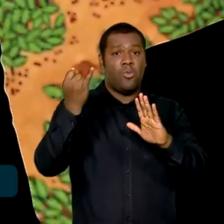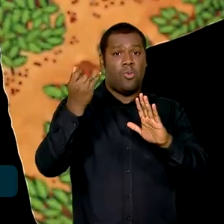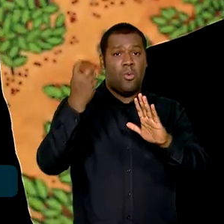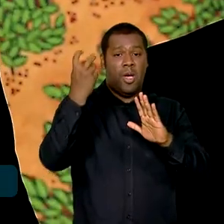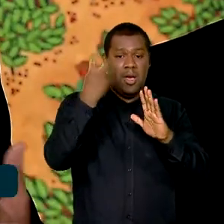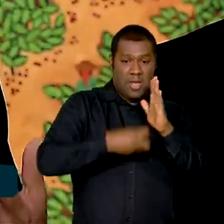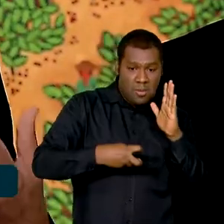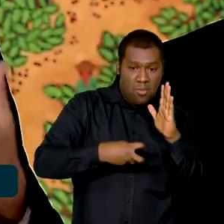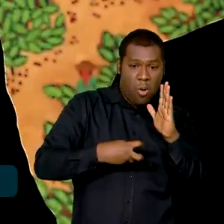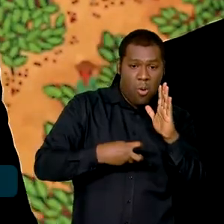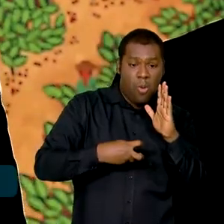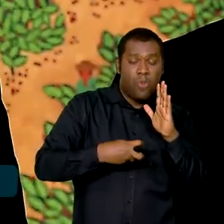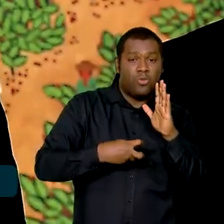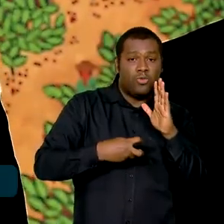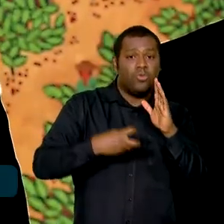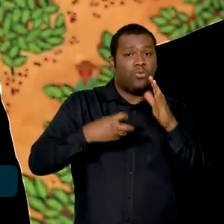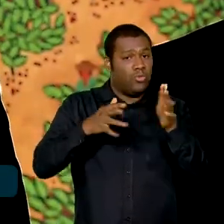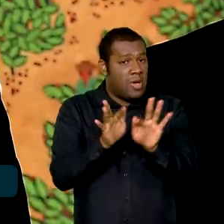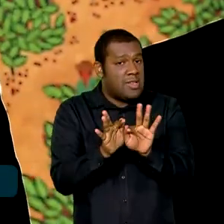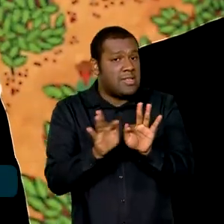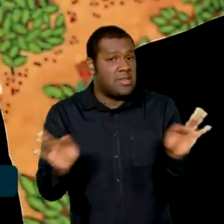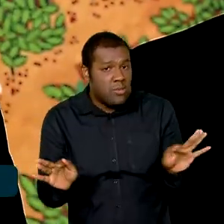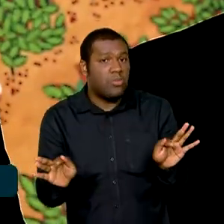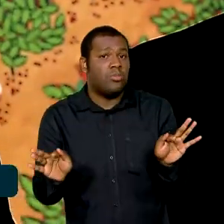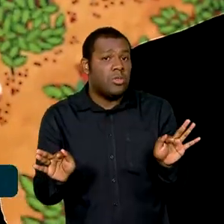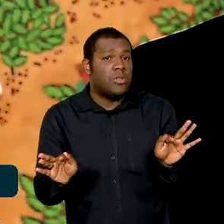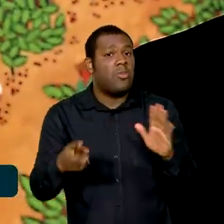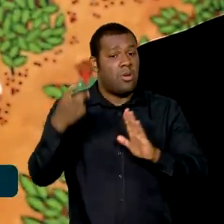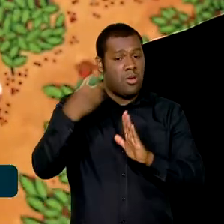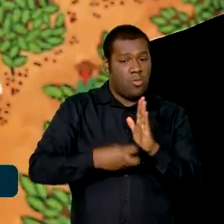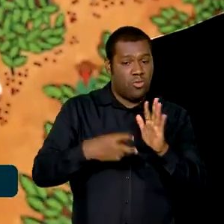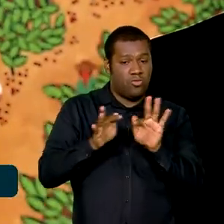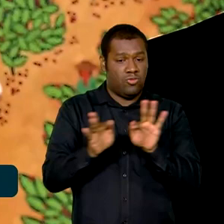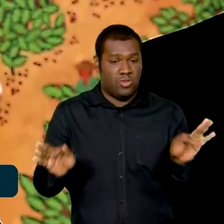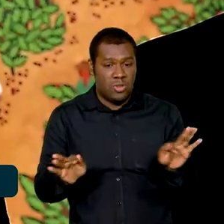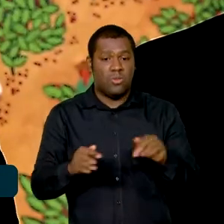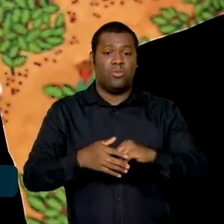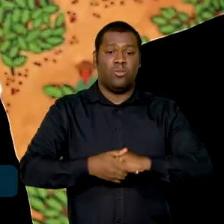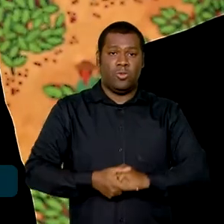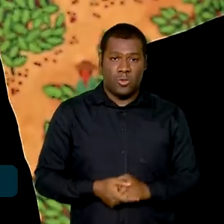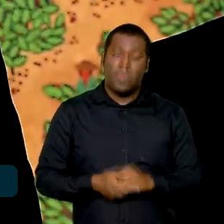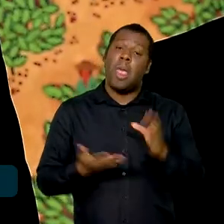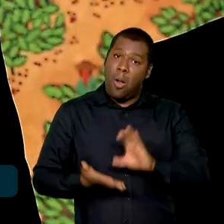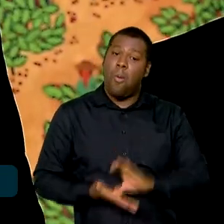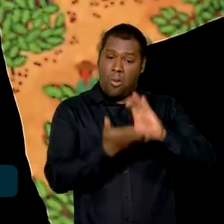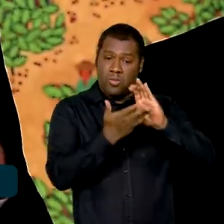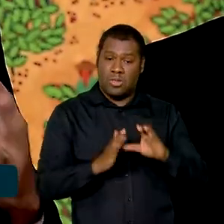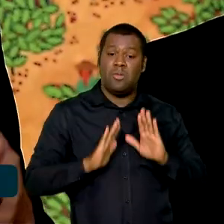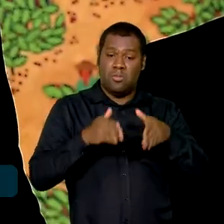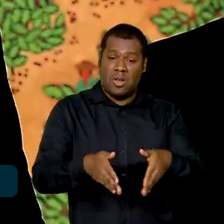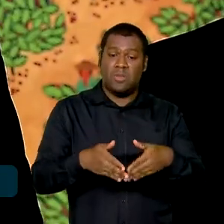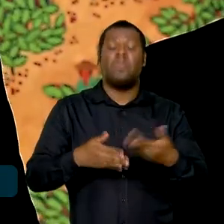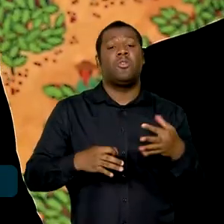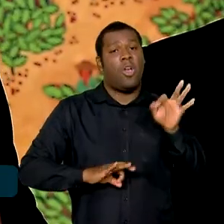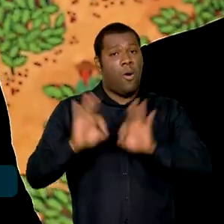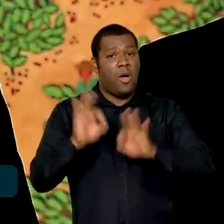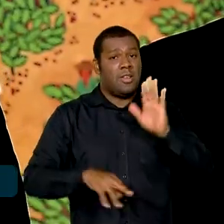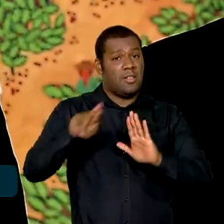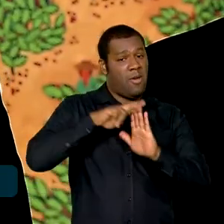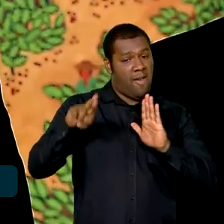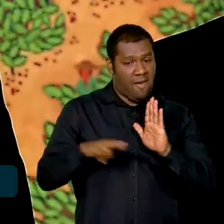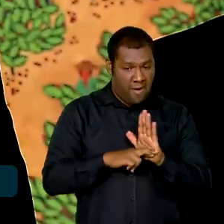unificado, simplificando os impostos no país, sobre o próprio funcionamento do Conselho, que estabelece regras,